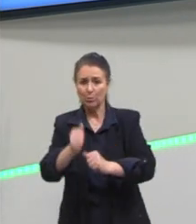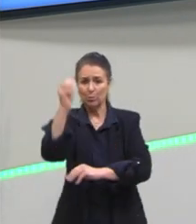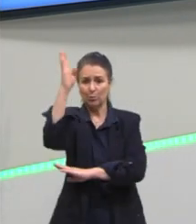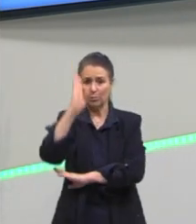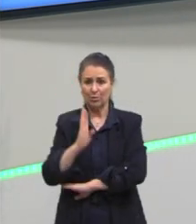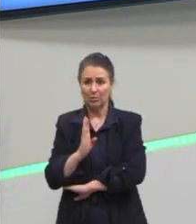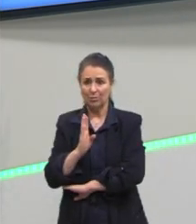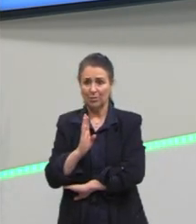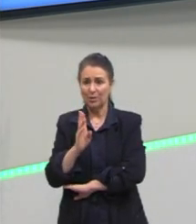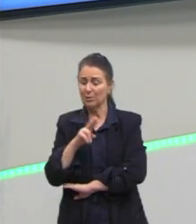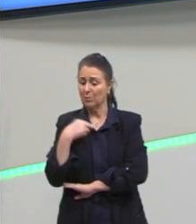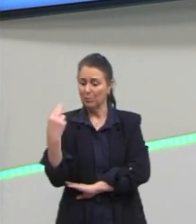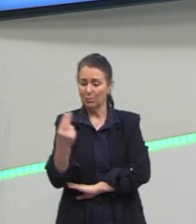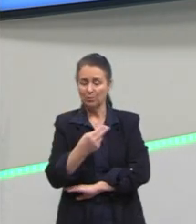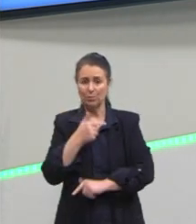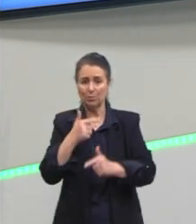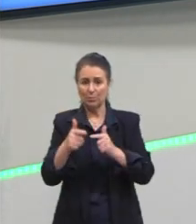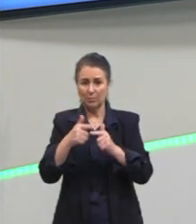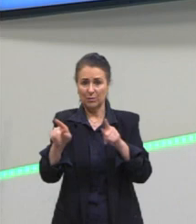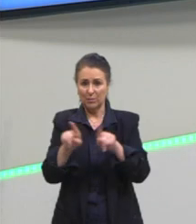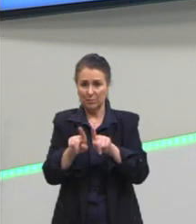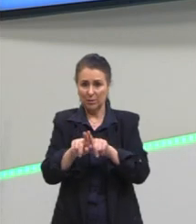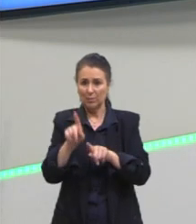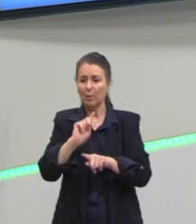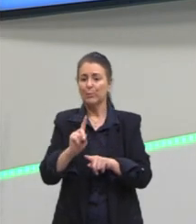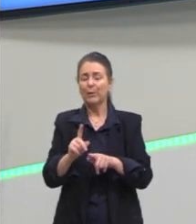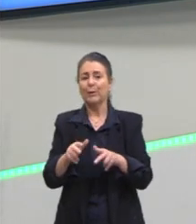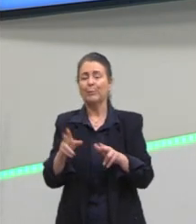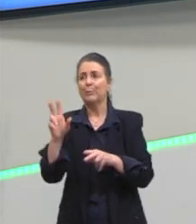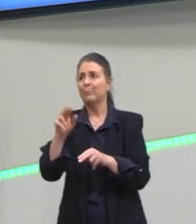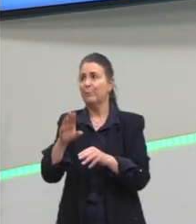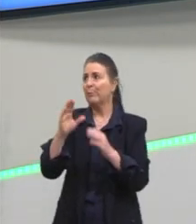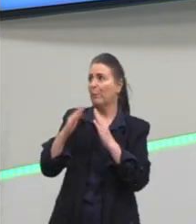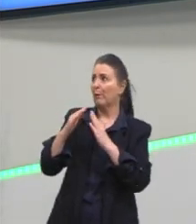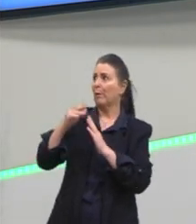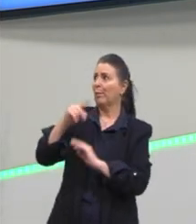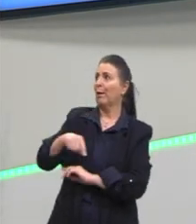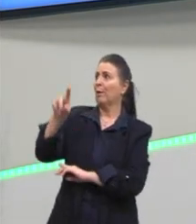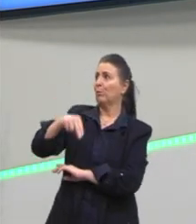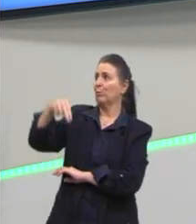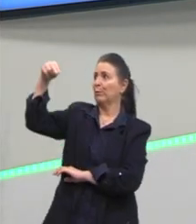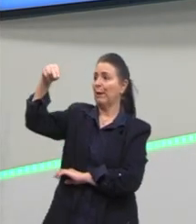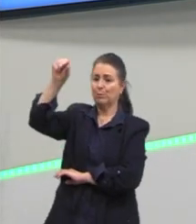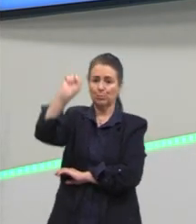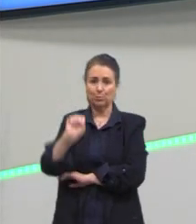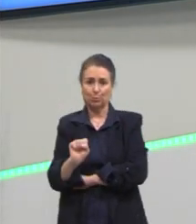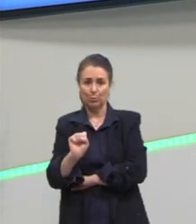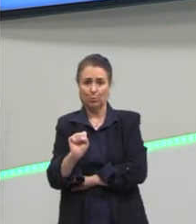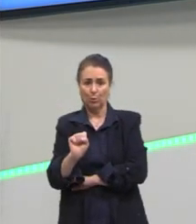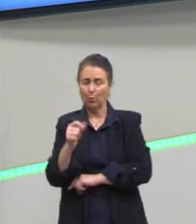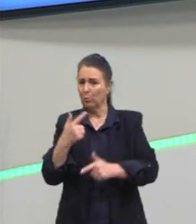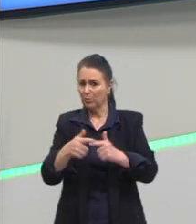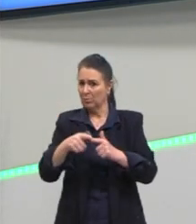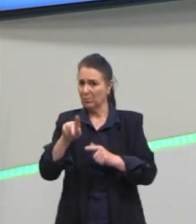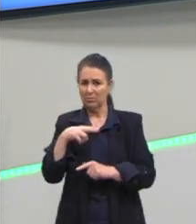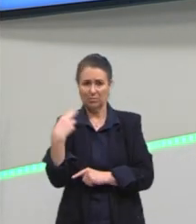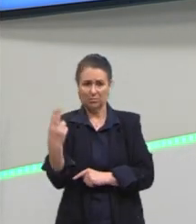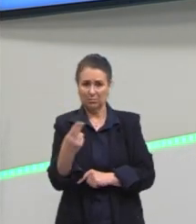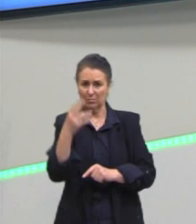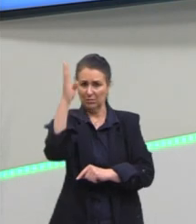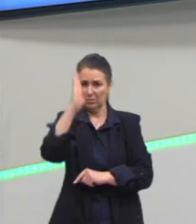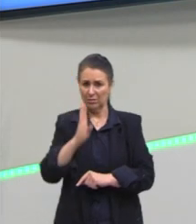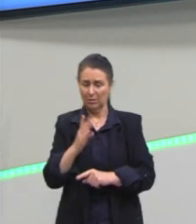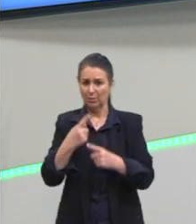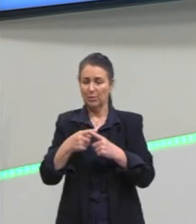são nossos problemas também. Não é porque está lá no Nordeste ou porque está lá no Sul que esse problema não é nosso enquanto brasileiros, né. Porque como